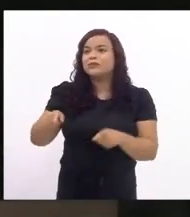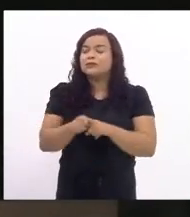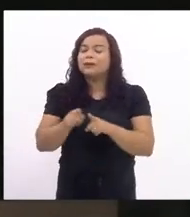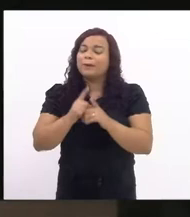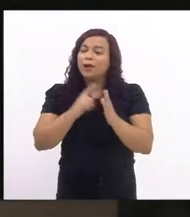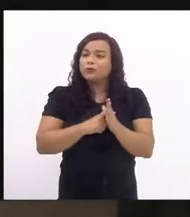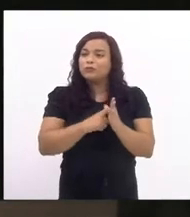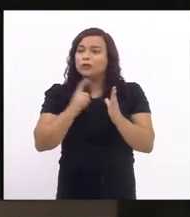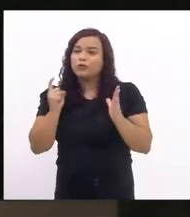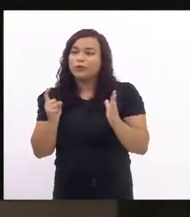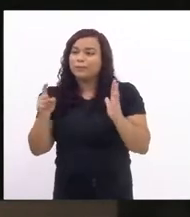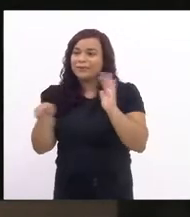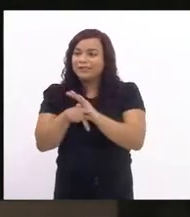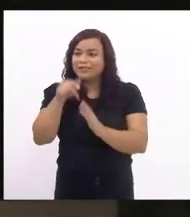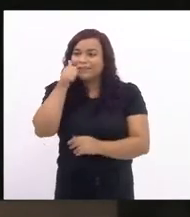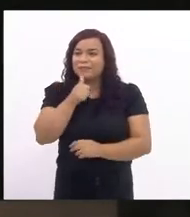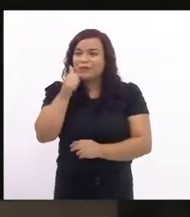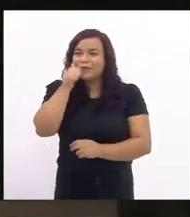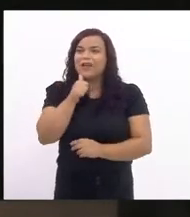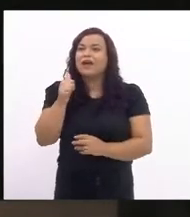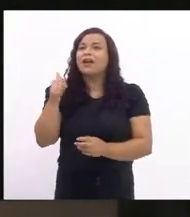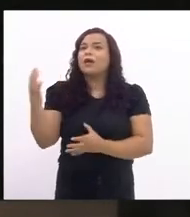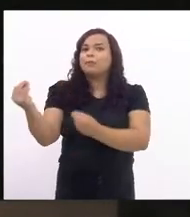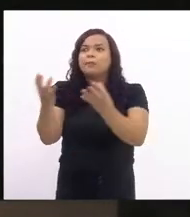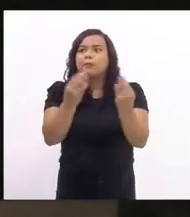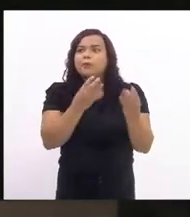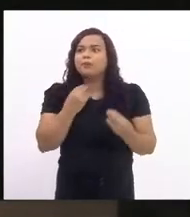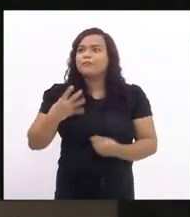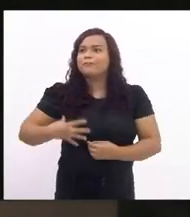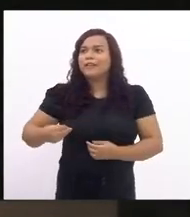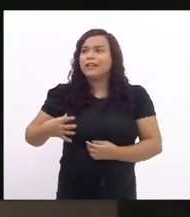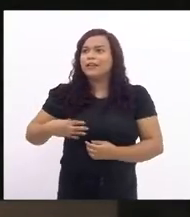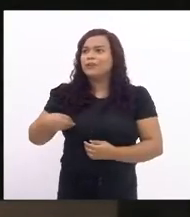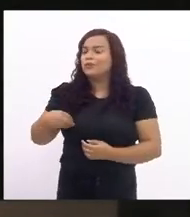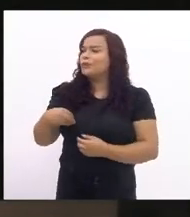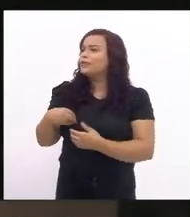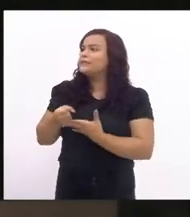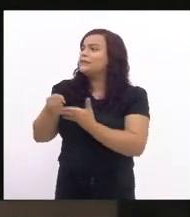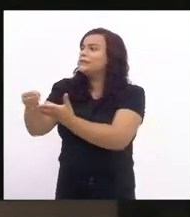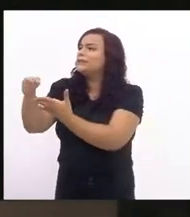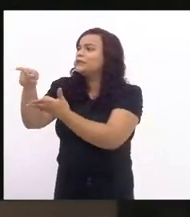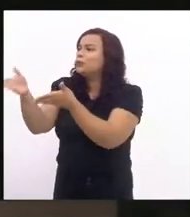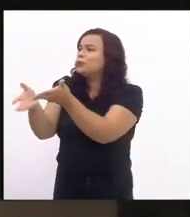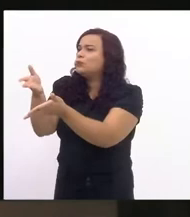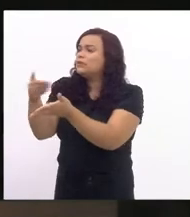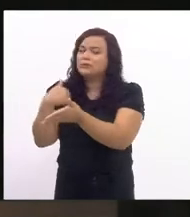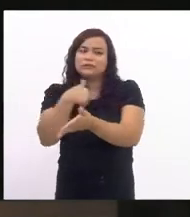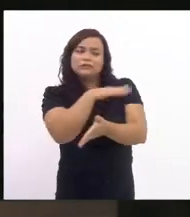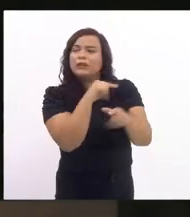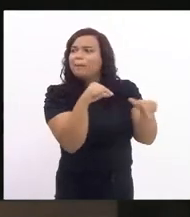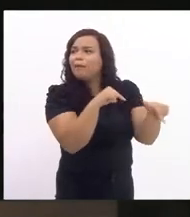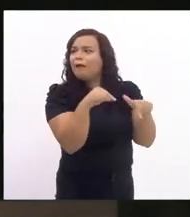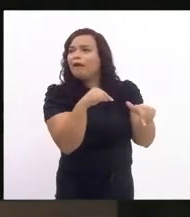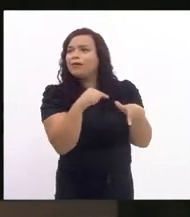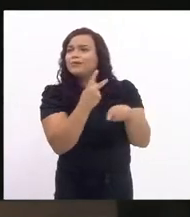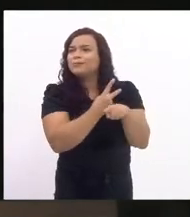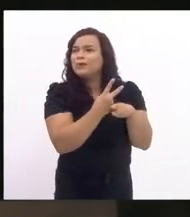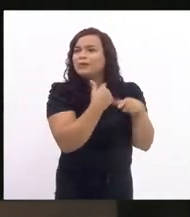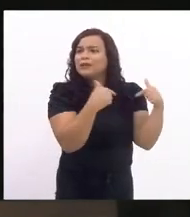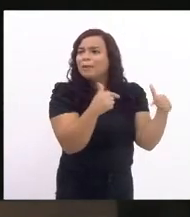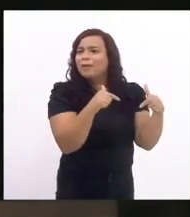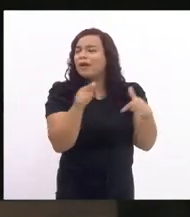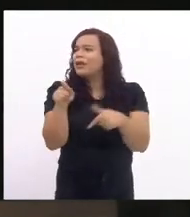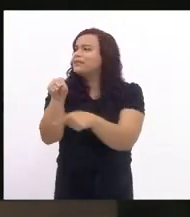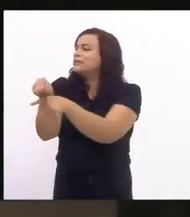violência e muitas mulheres não tem onde deixar os seus filhos para procurarem trabalho para